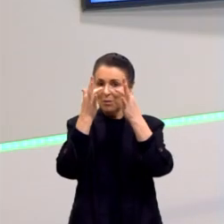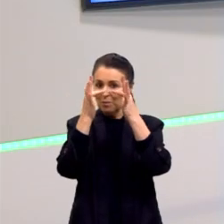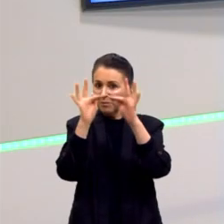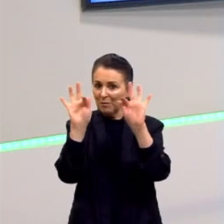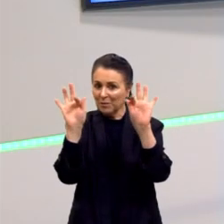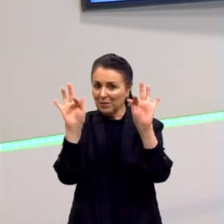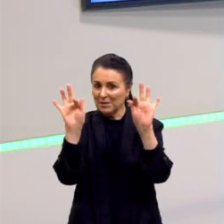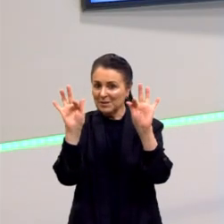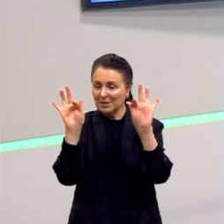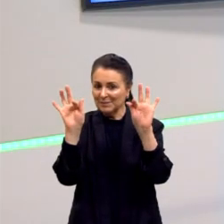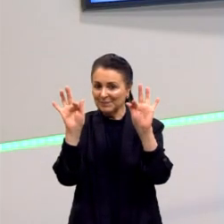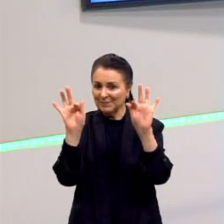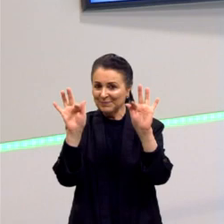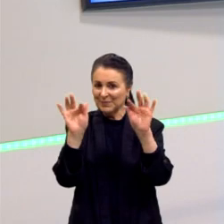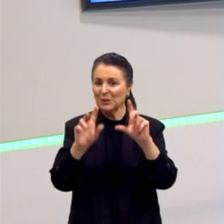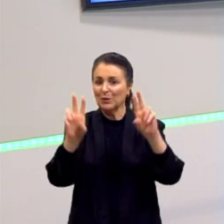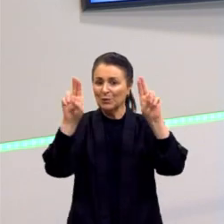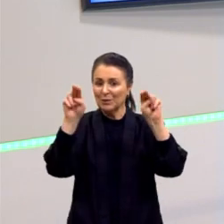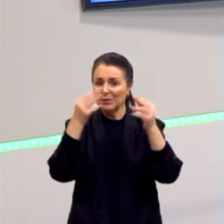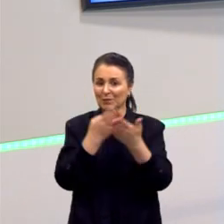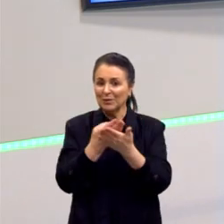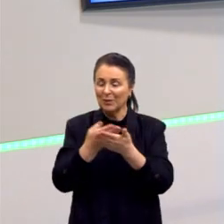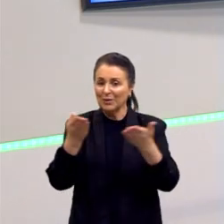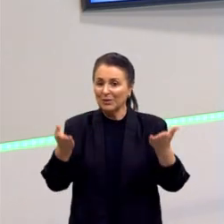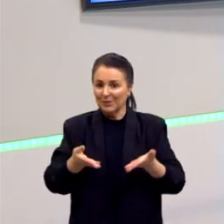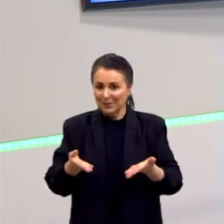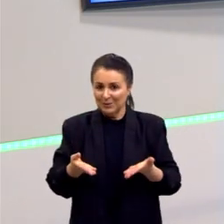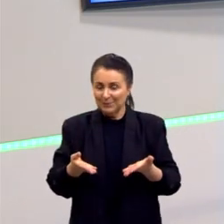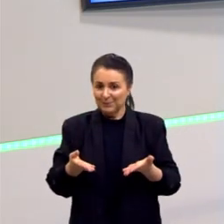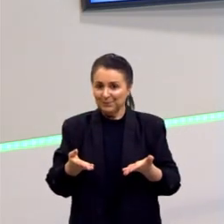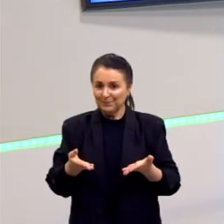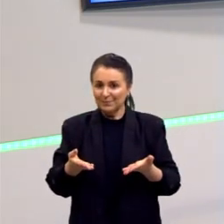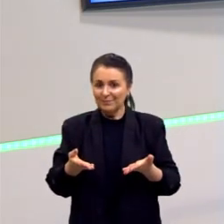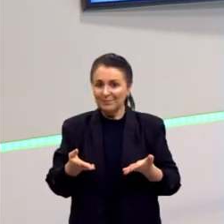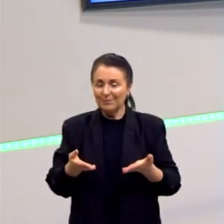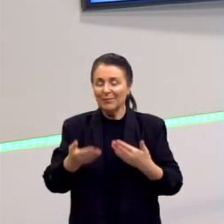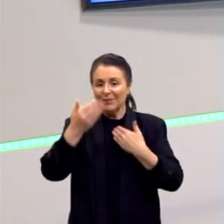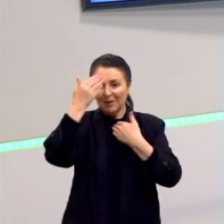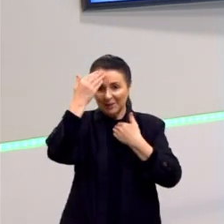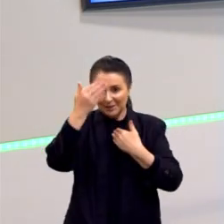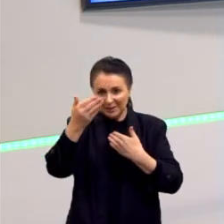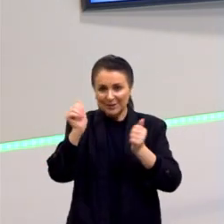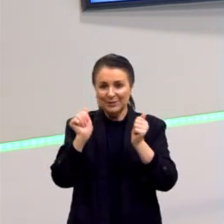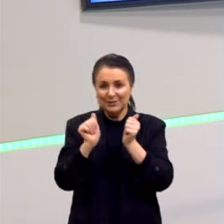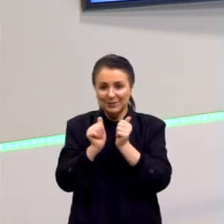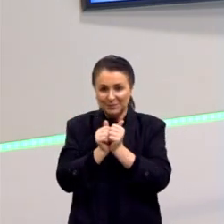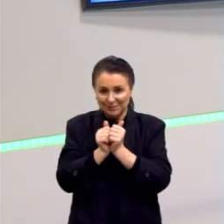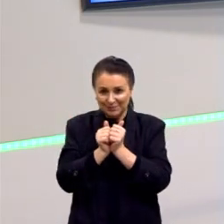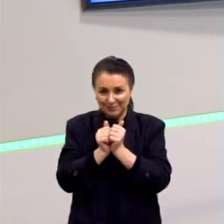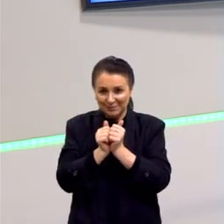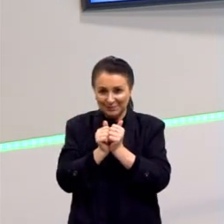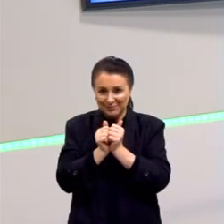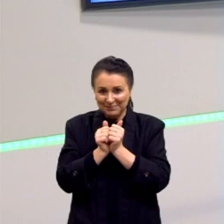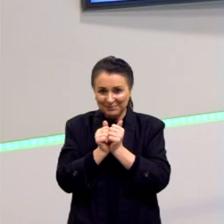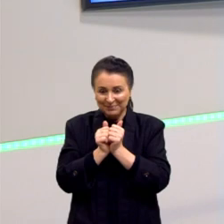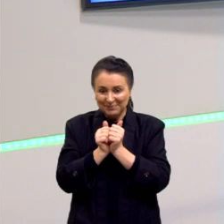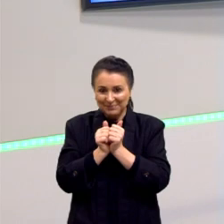bem existencialista. Meus amigos, agradeço a sua companhia. Demos uma